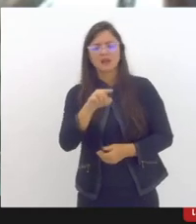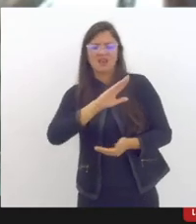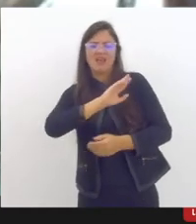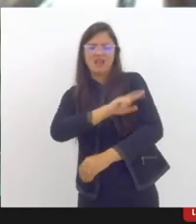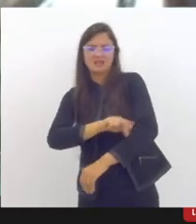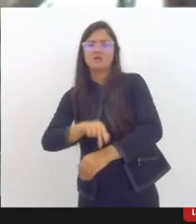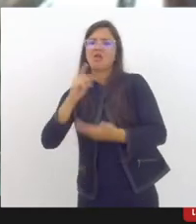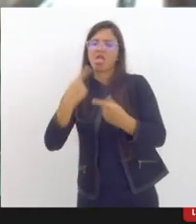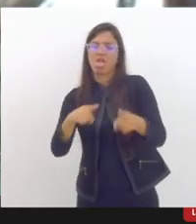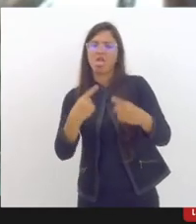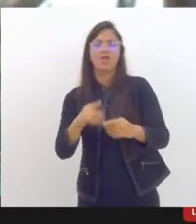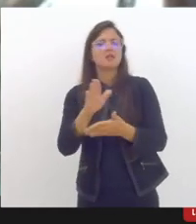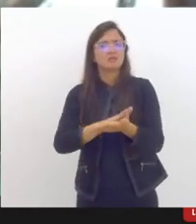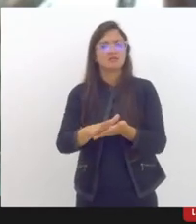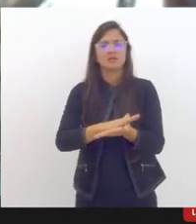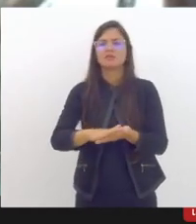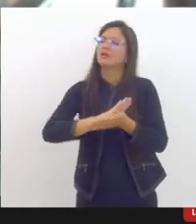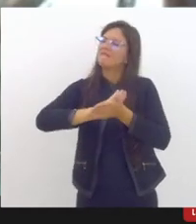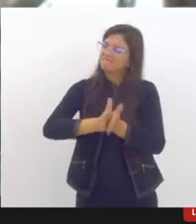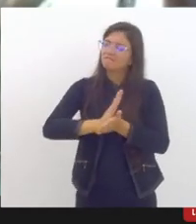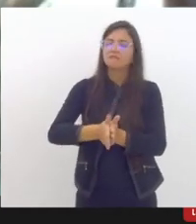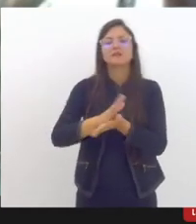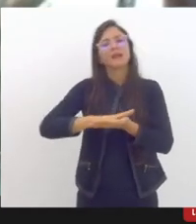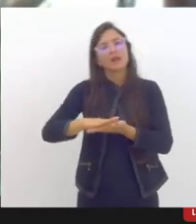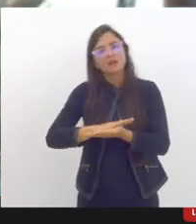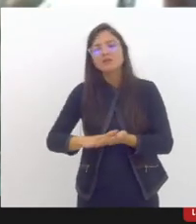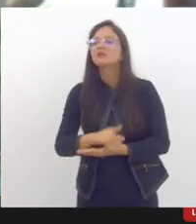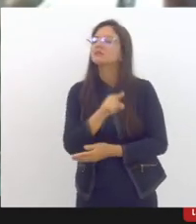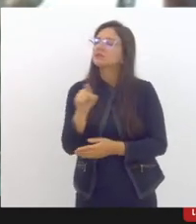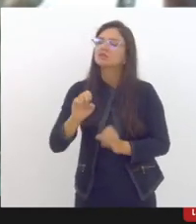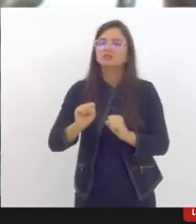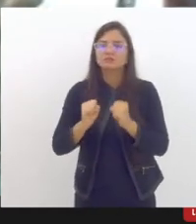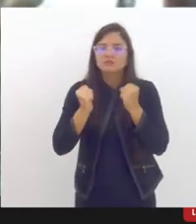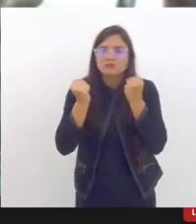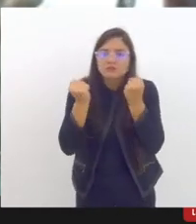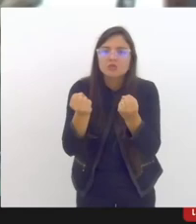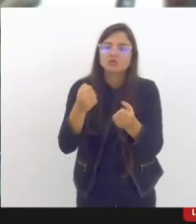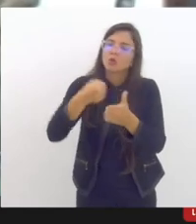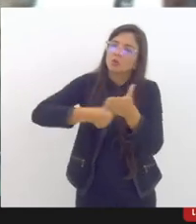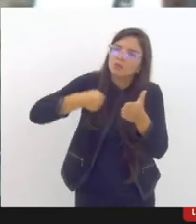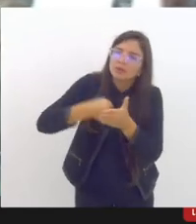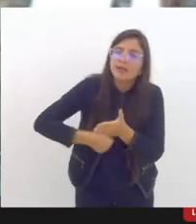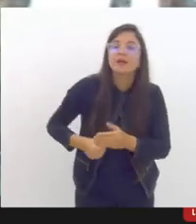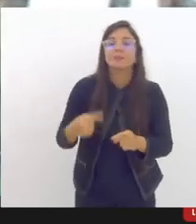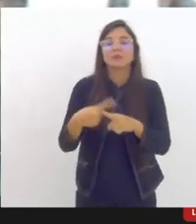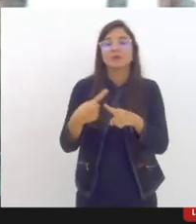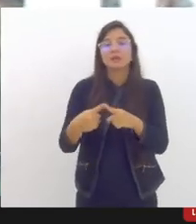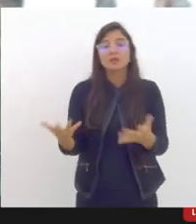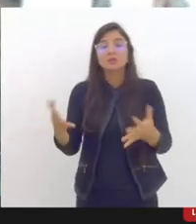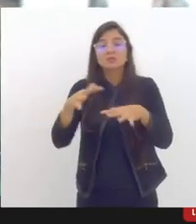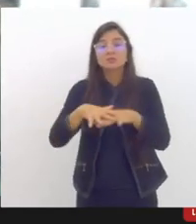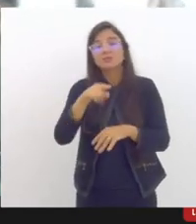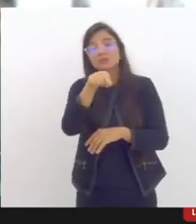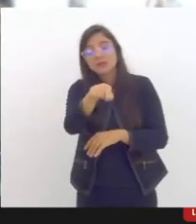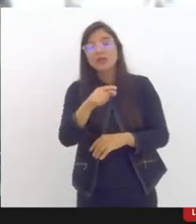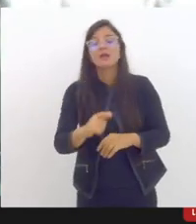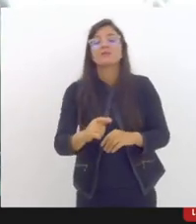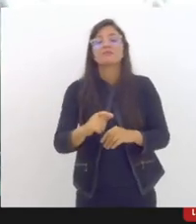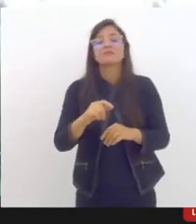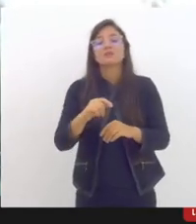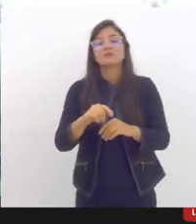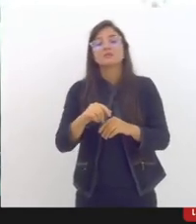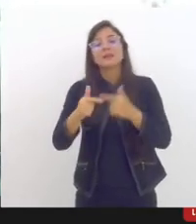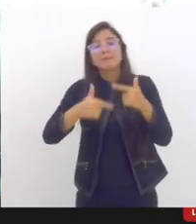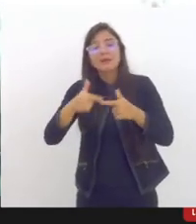socialmente diferenciadas sempre balizadas pela convicção de que a inclusão do serviço social no ambiente escolar